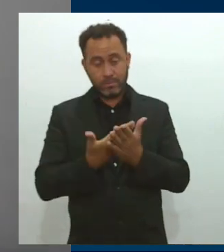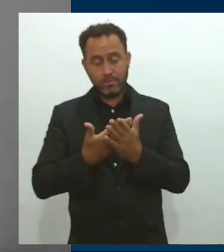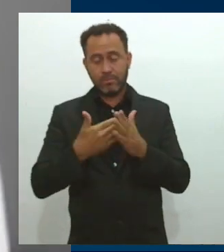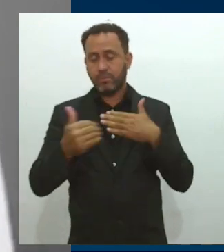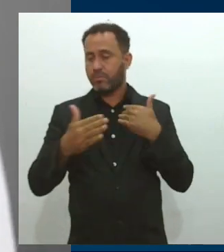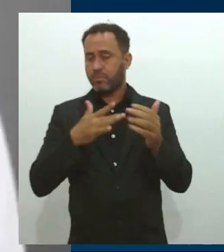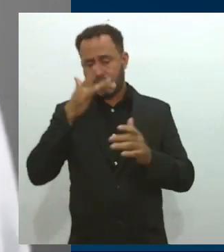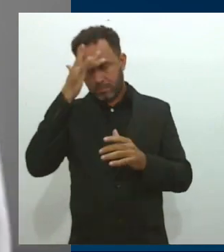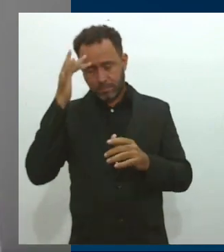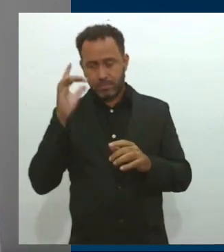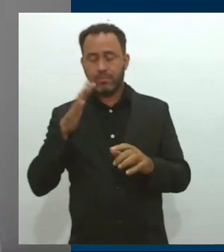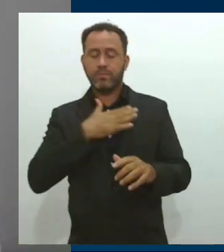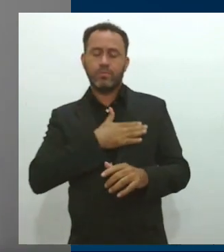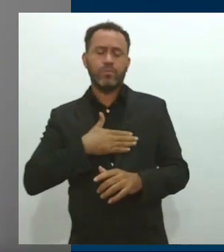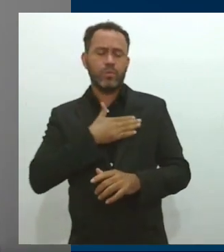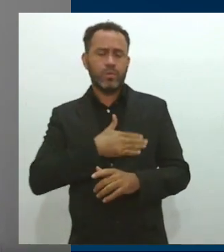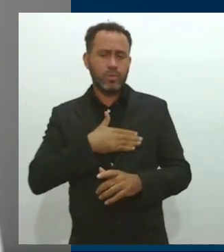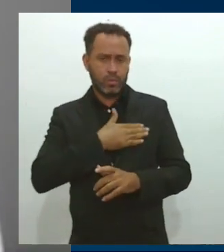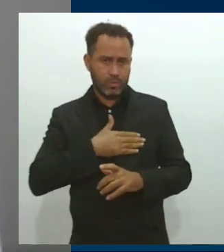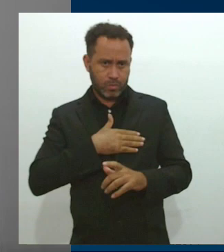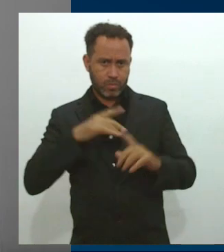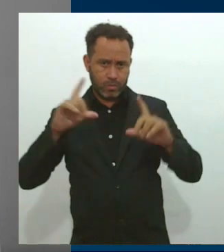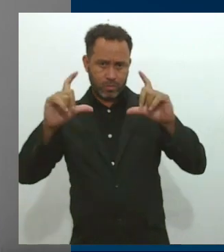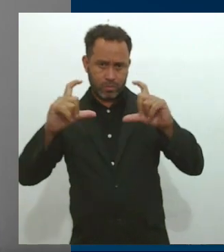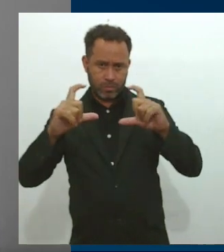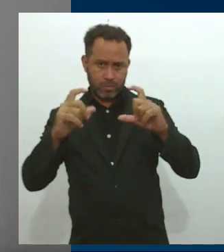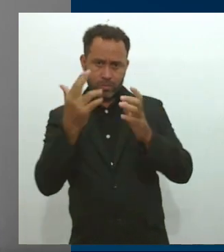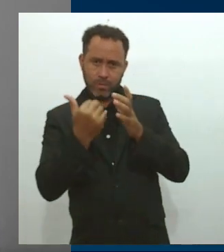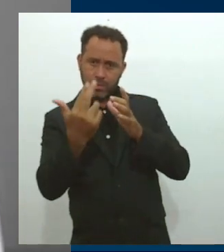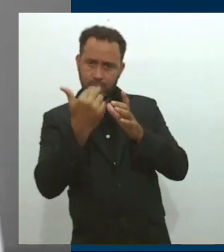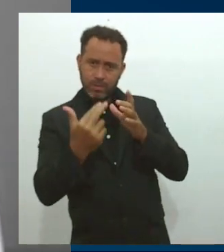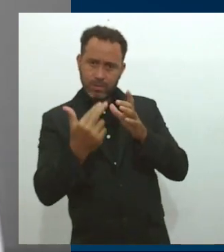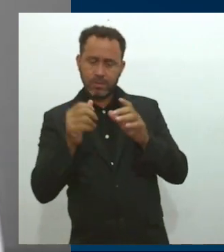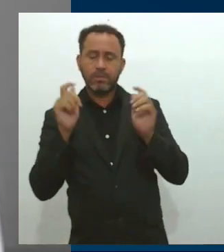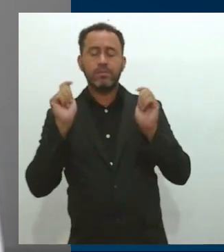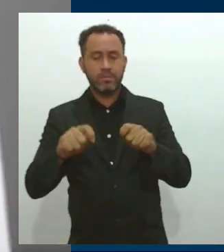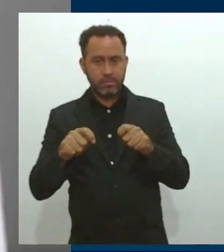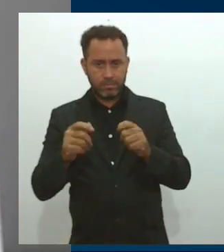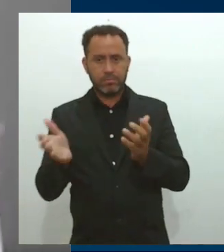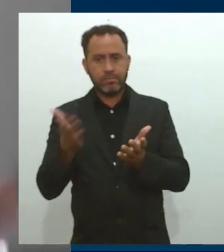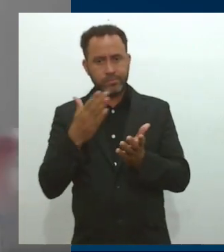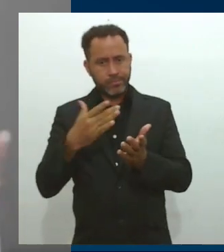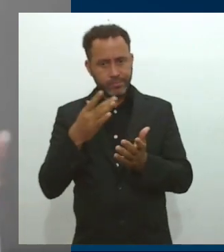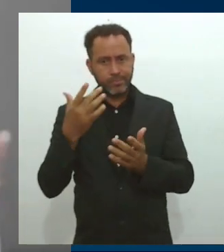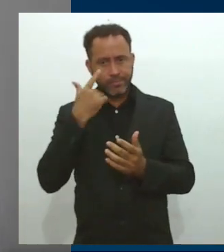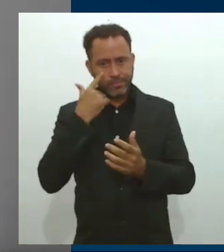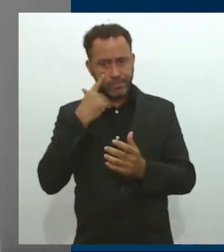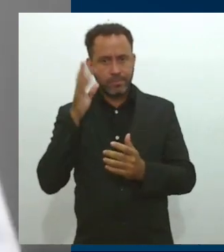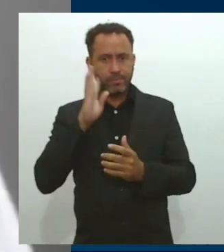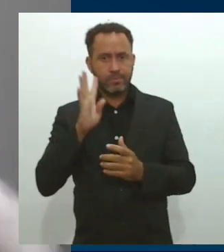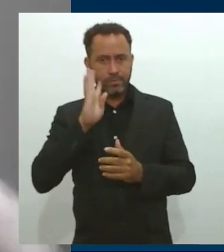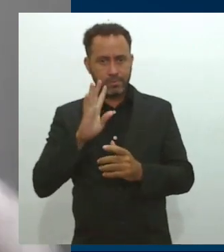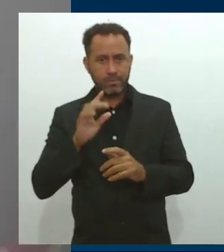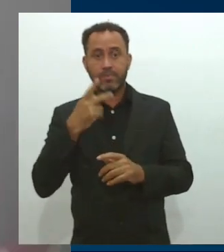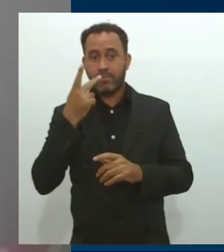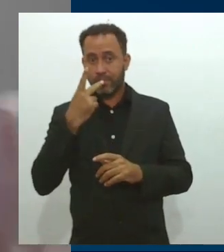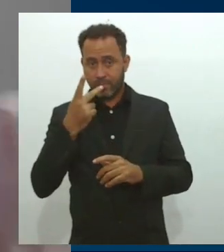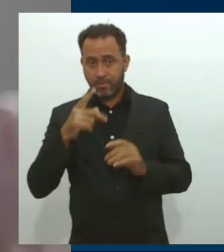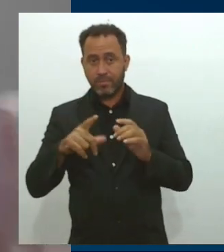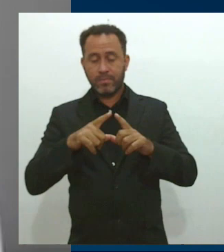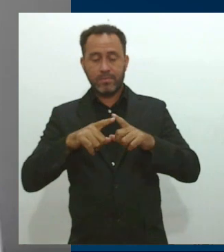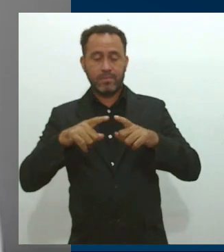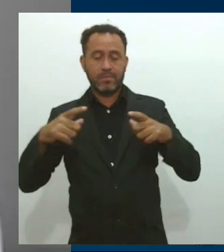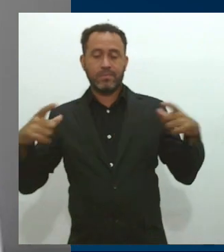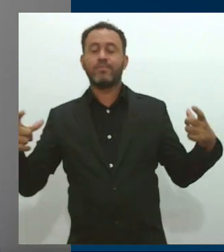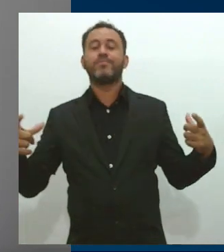colecionador, pessoas que gostem de álbum de figurinha e pessoas daqui possam apreciar bastante. Mas, como você mesmo falou, ele é bem amplo